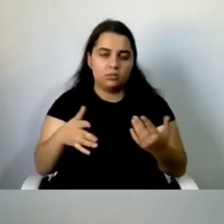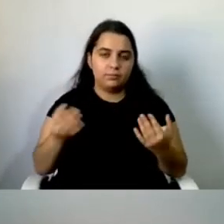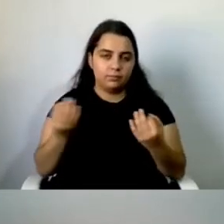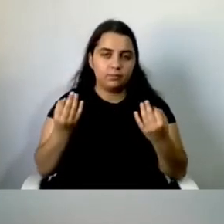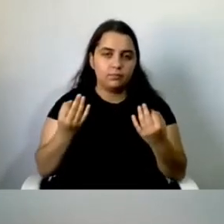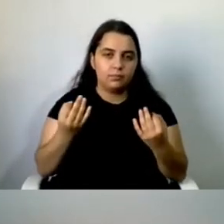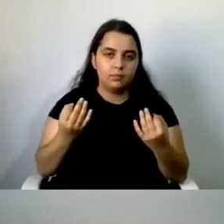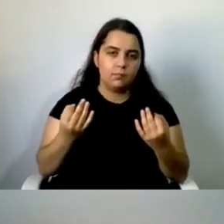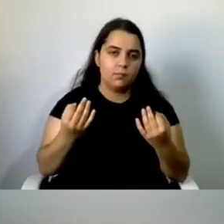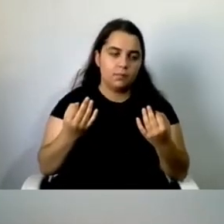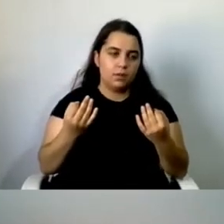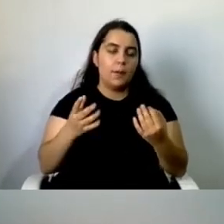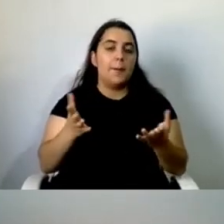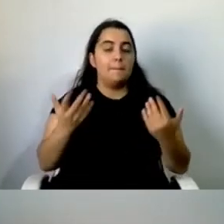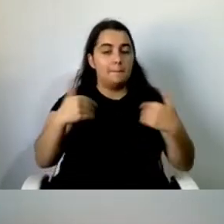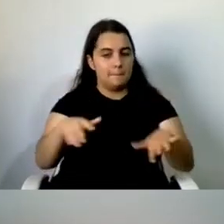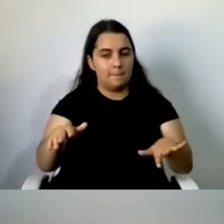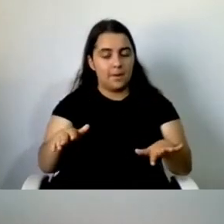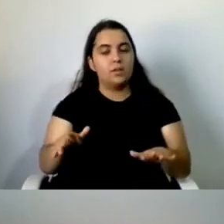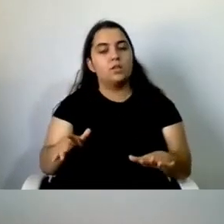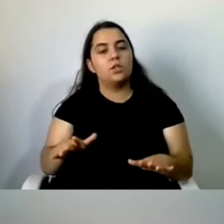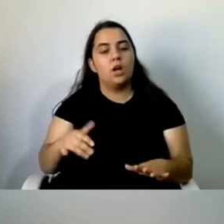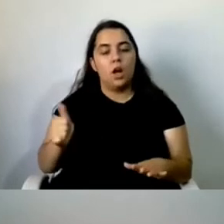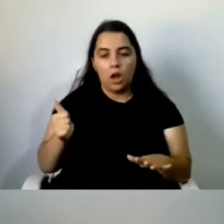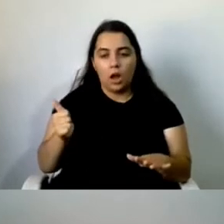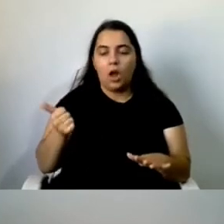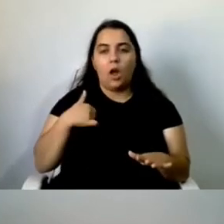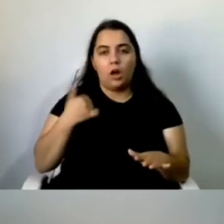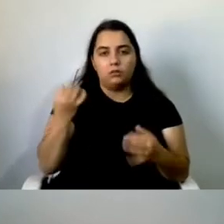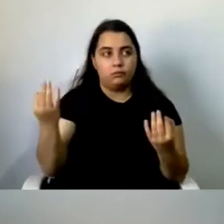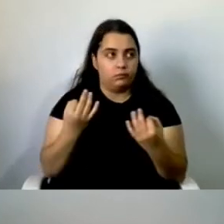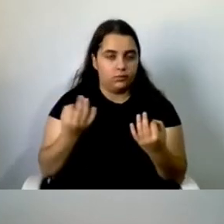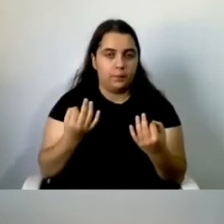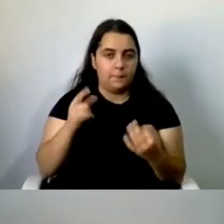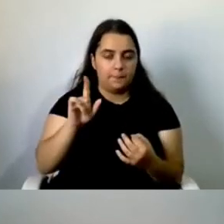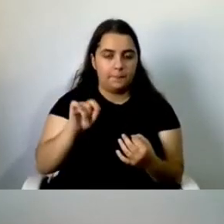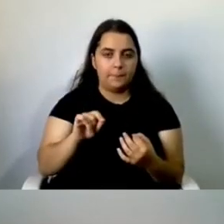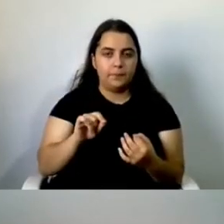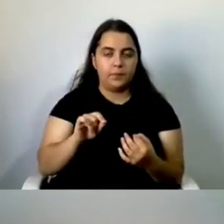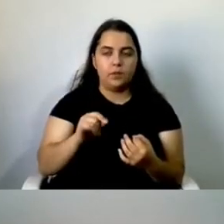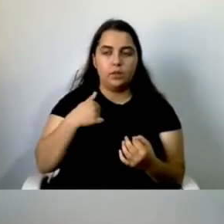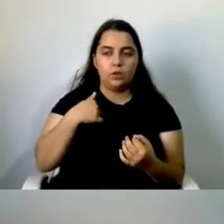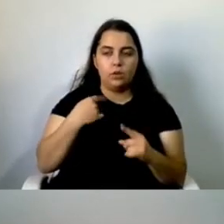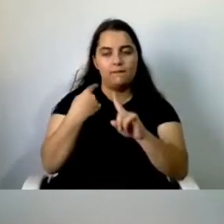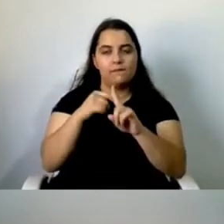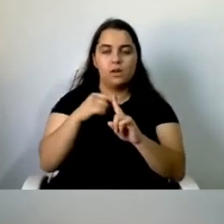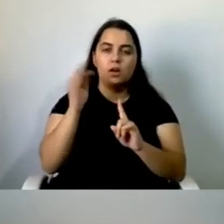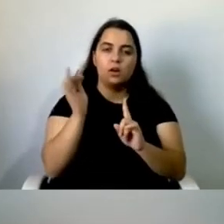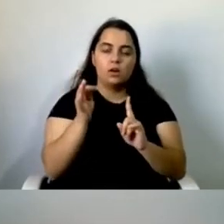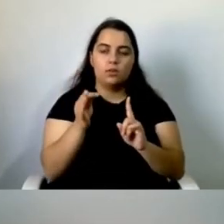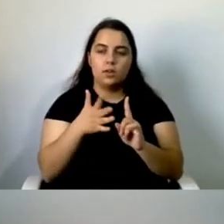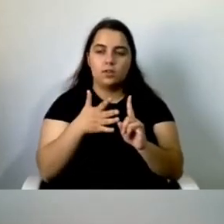é já um sucesso. E eu tenho o privilégio, como na federação, de ouvir vários